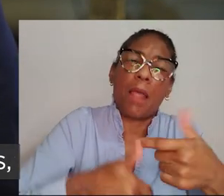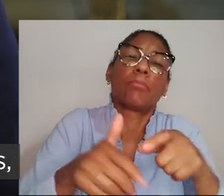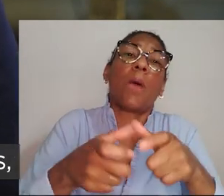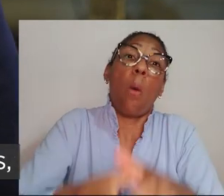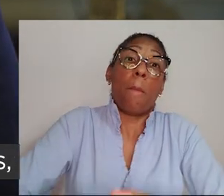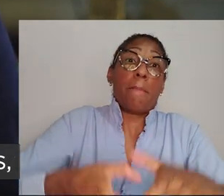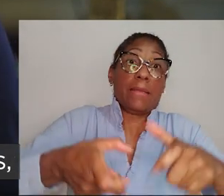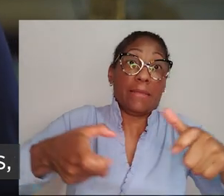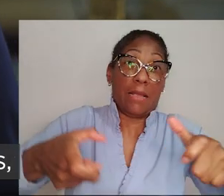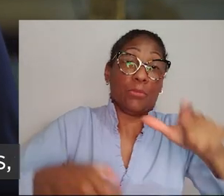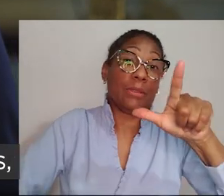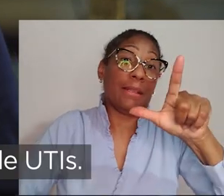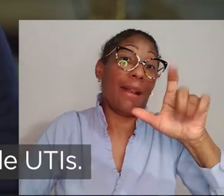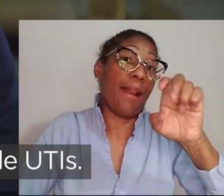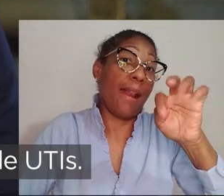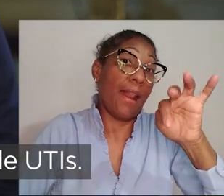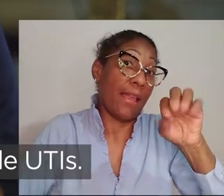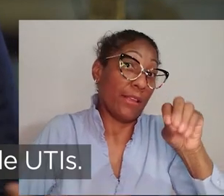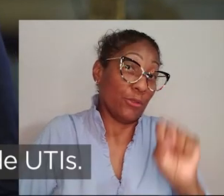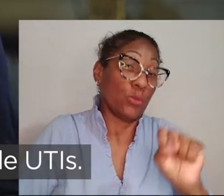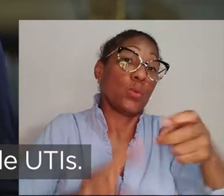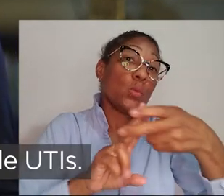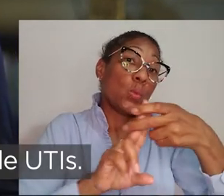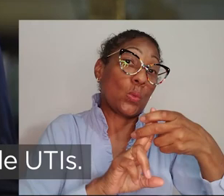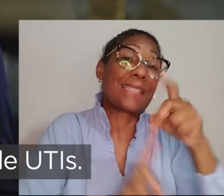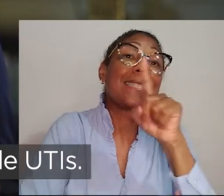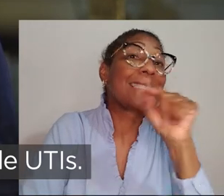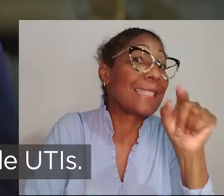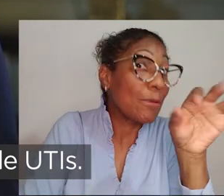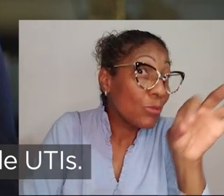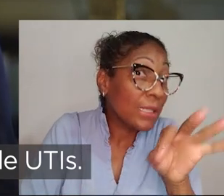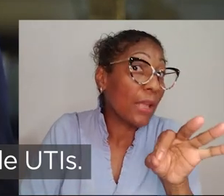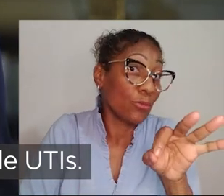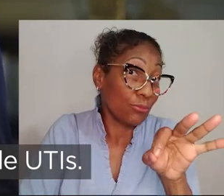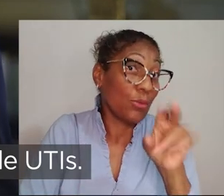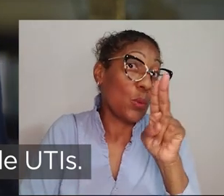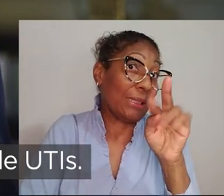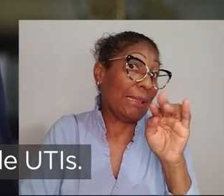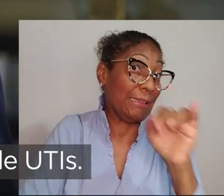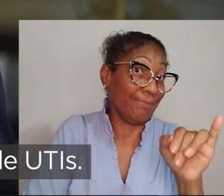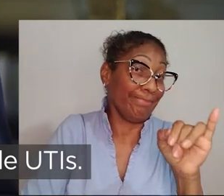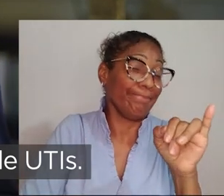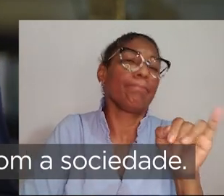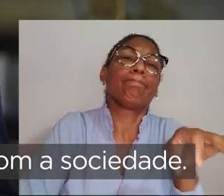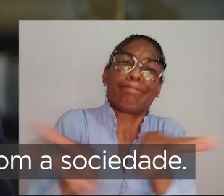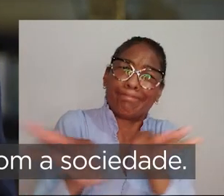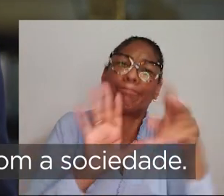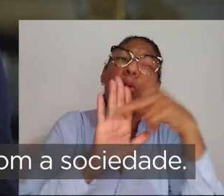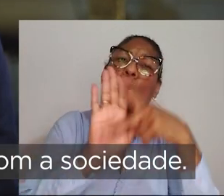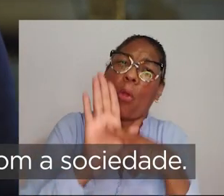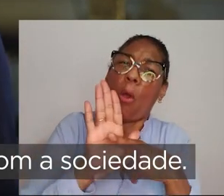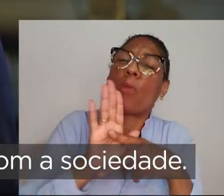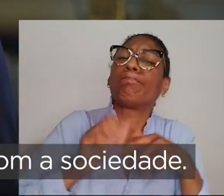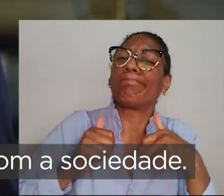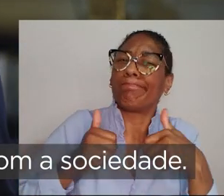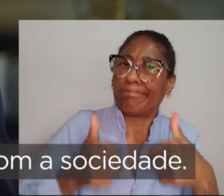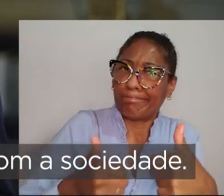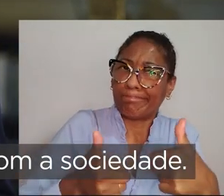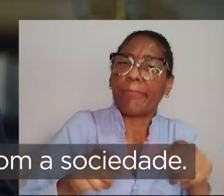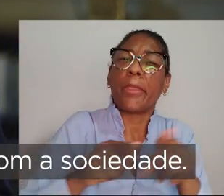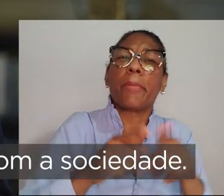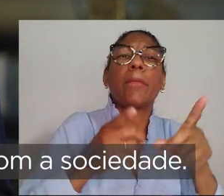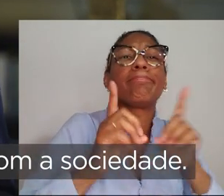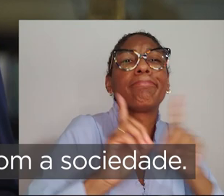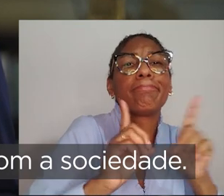trabalhando, criamos leitos, ampliamos os leitos do SUS em mais de 100% de UTIs, ajustamos os protocolos